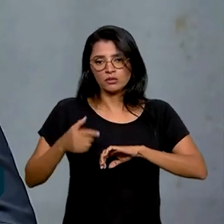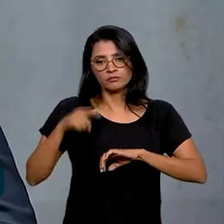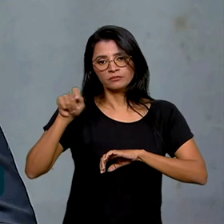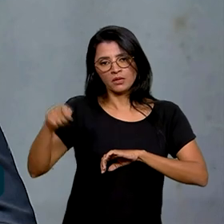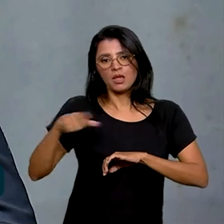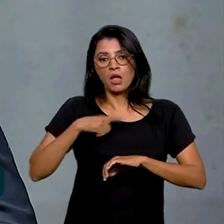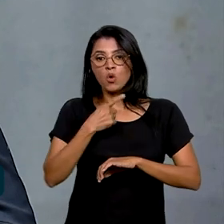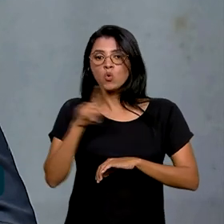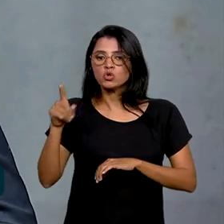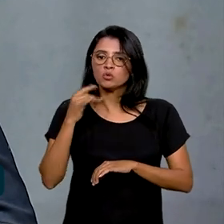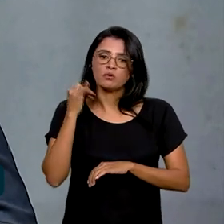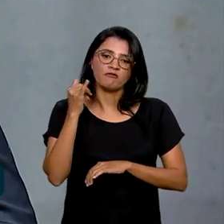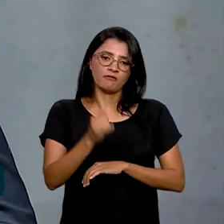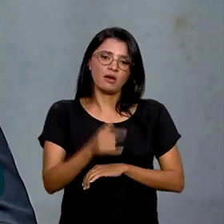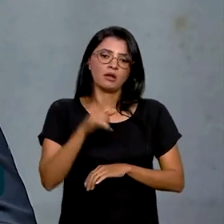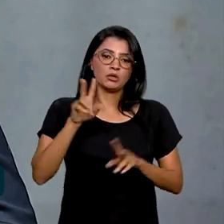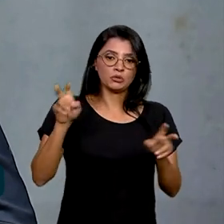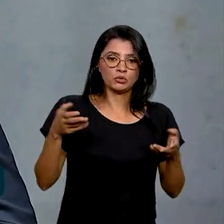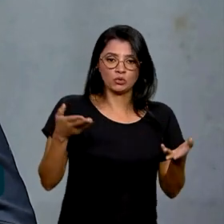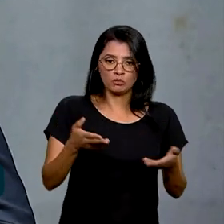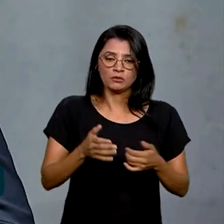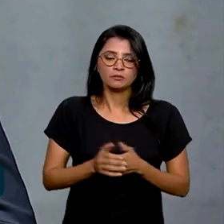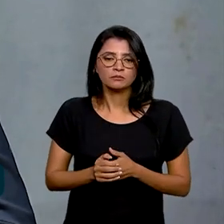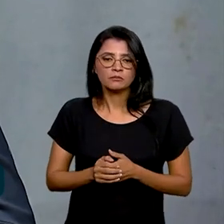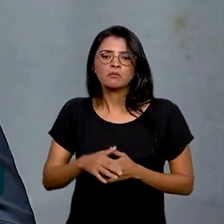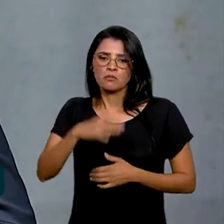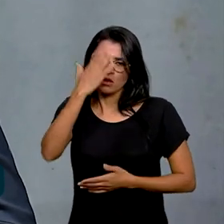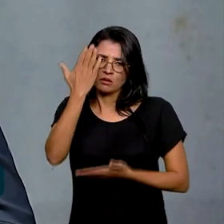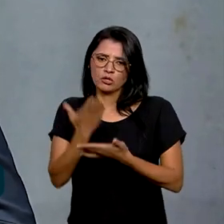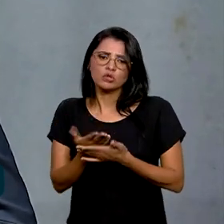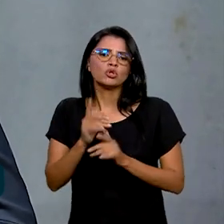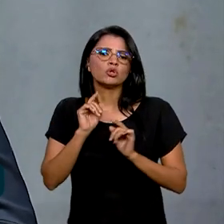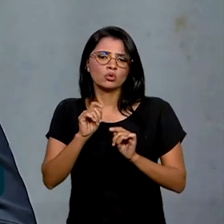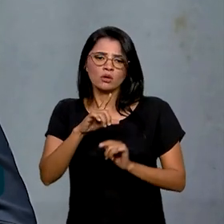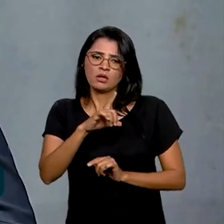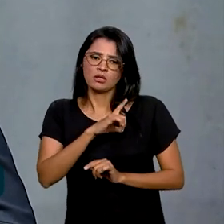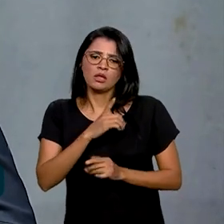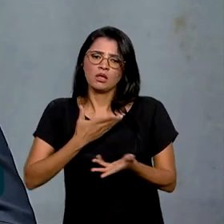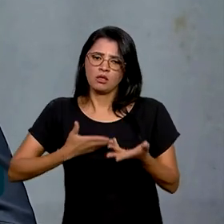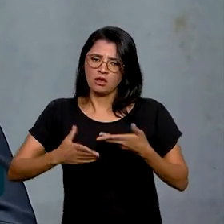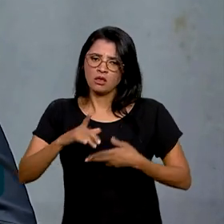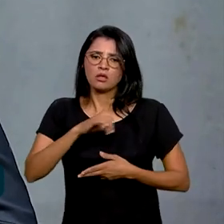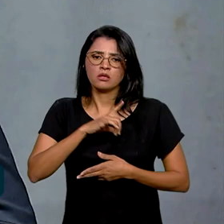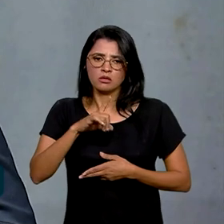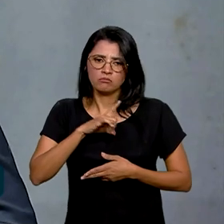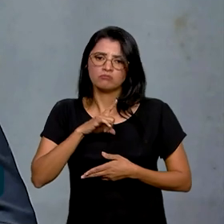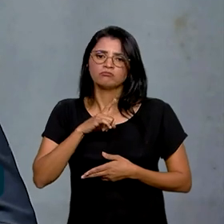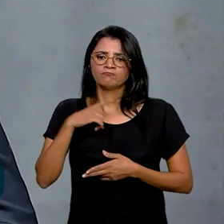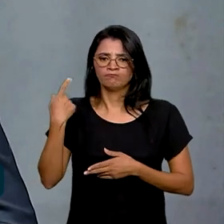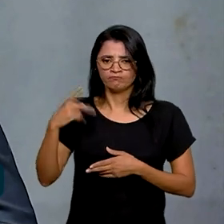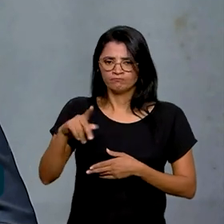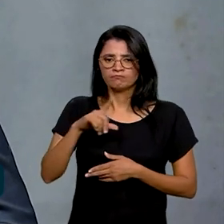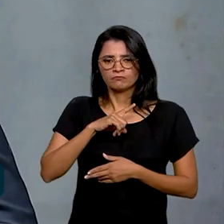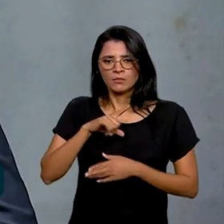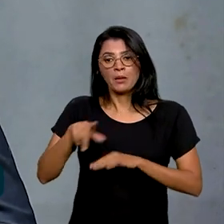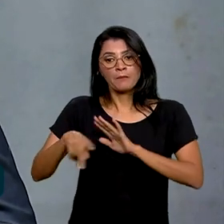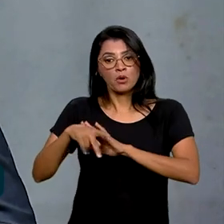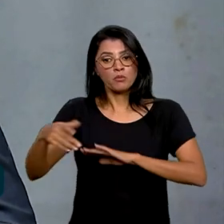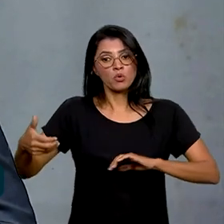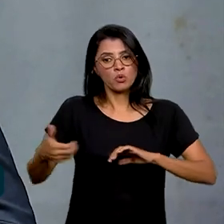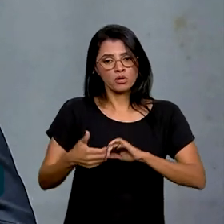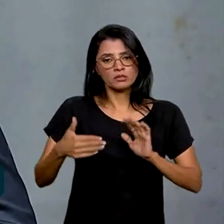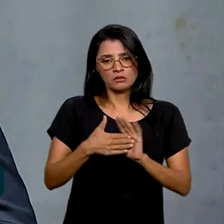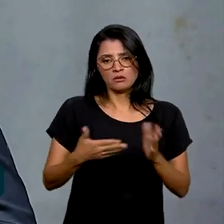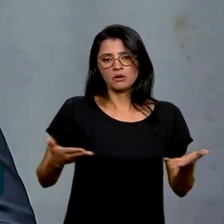quem dá a última palavra sobre esse tema. Mas eu creio que há um engajamento muito grande do Congresso até